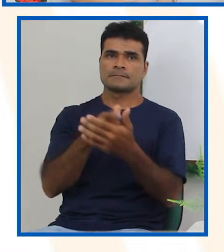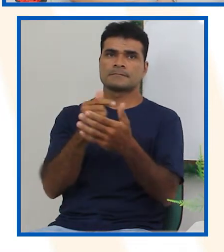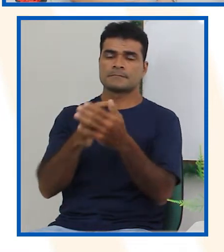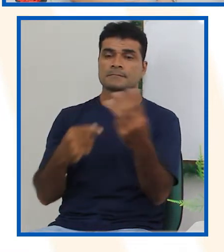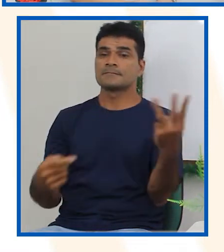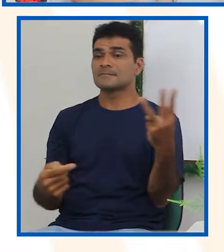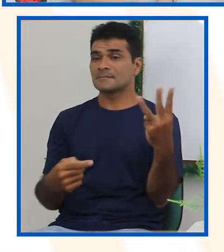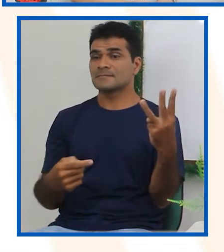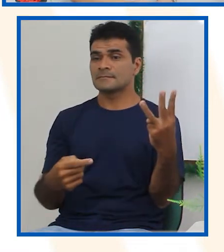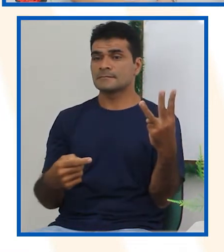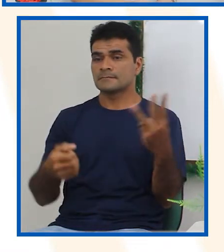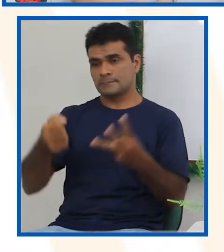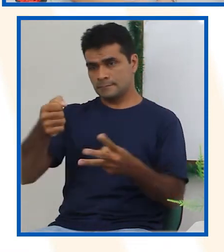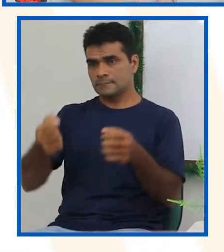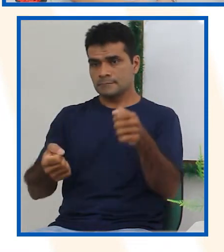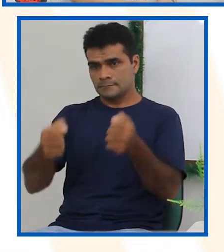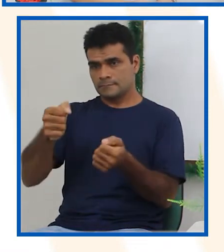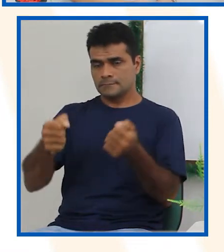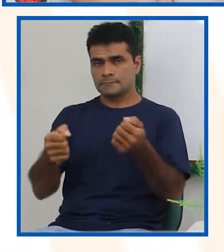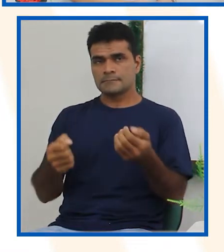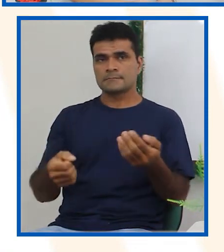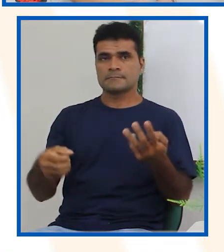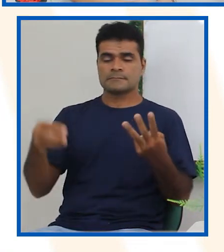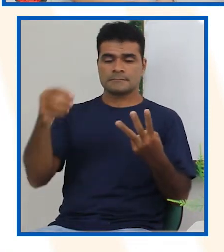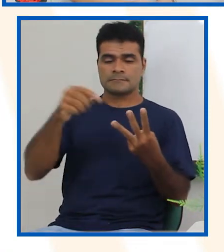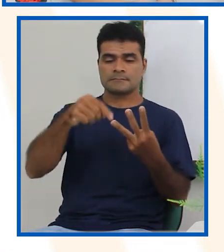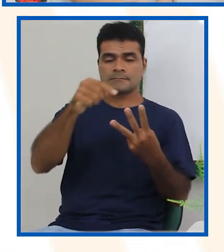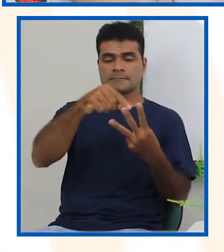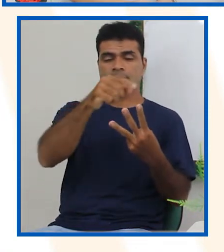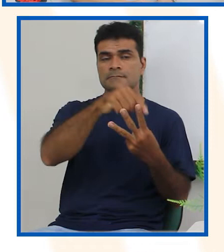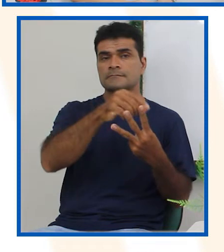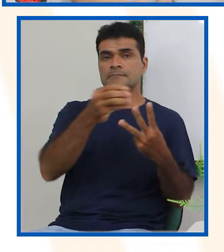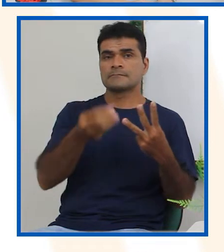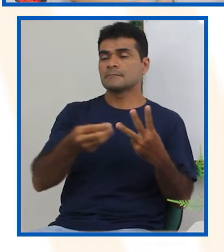qual é a cor, tá? Quais são as cores dos carrinhos?